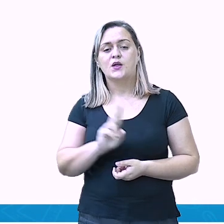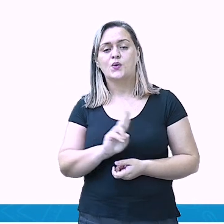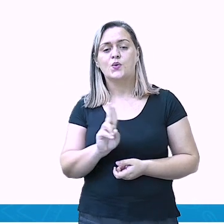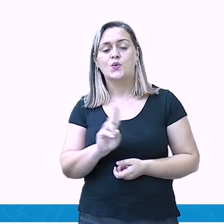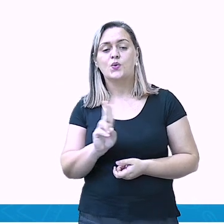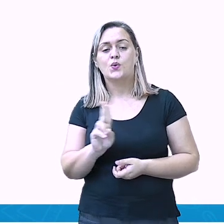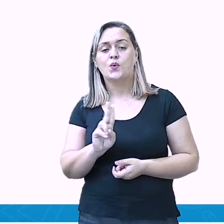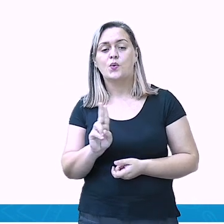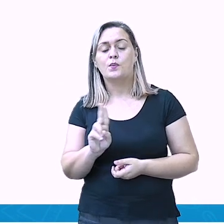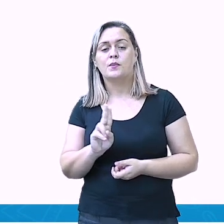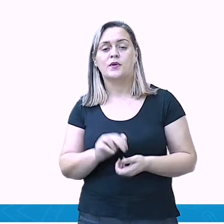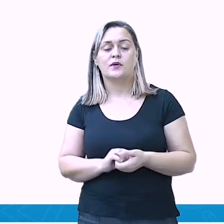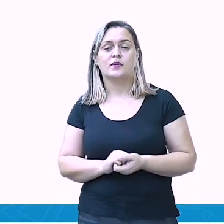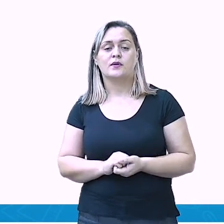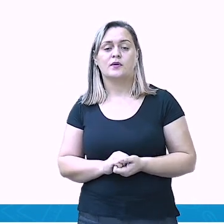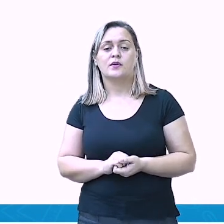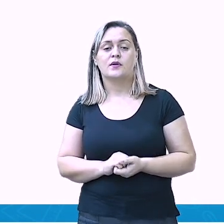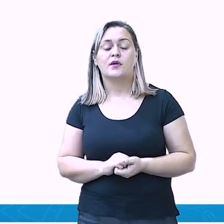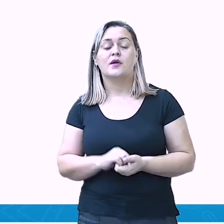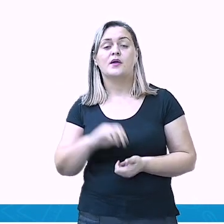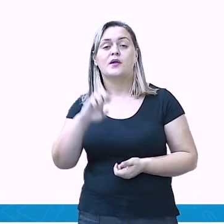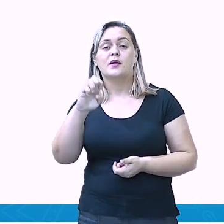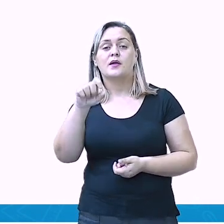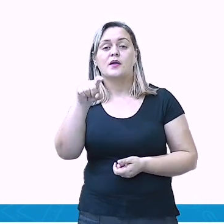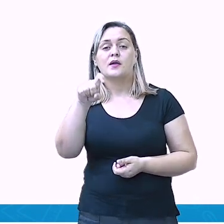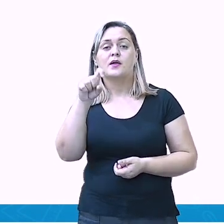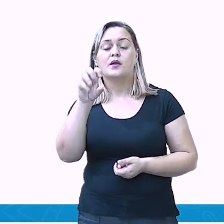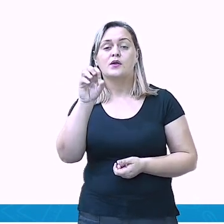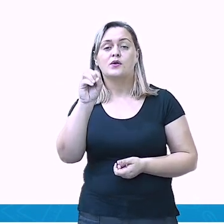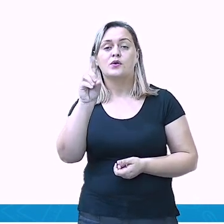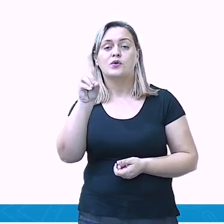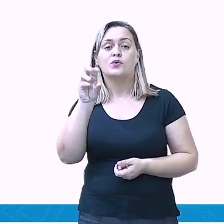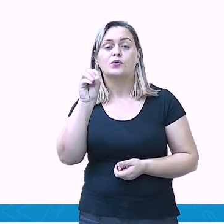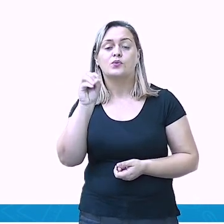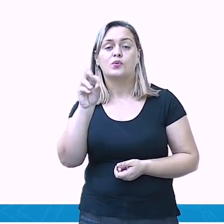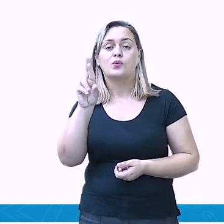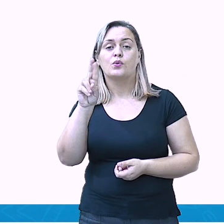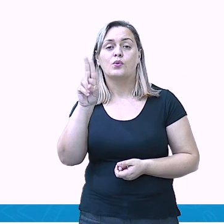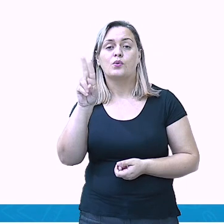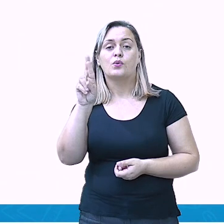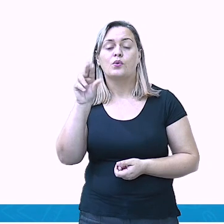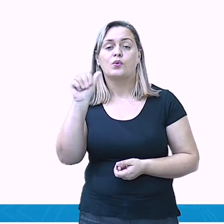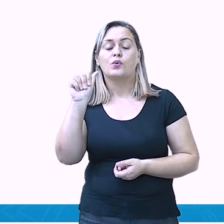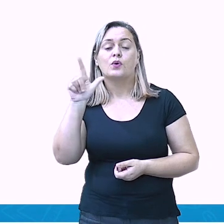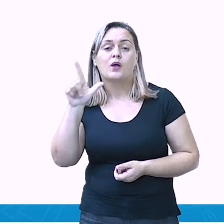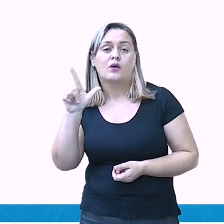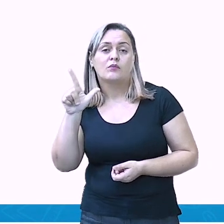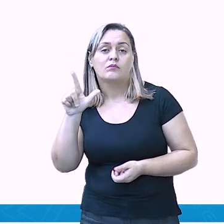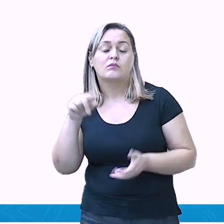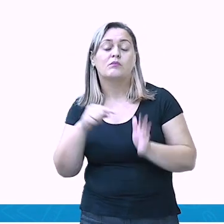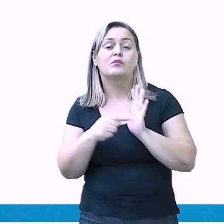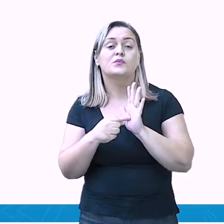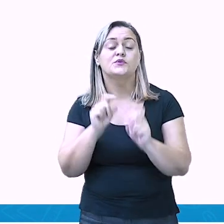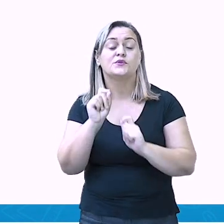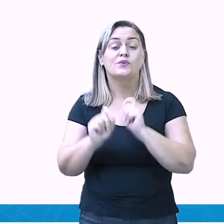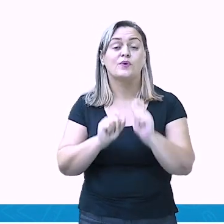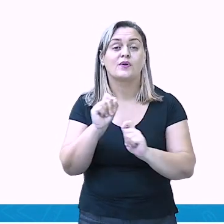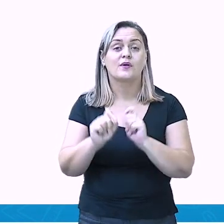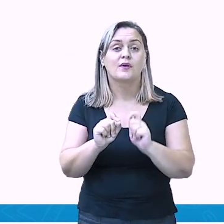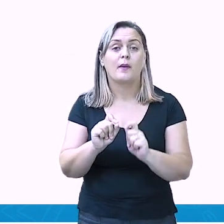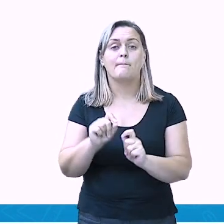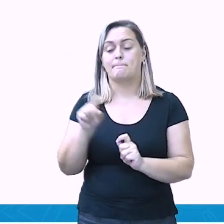rural. Essa imagem está retratando exatamente o que falamos. O êxodo